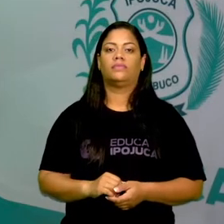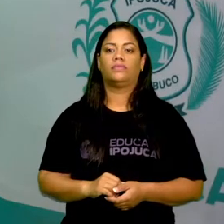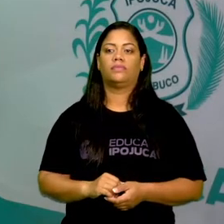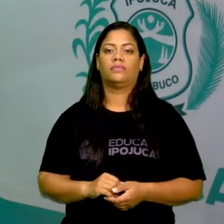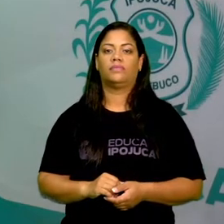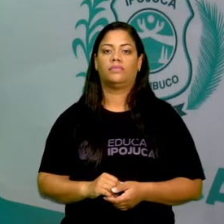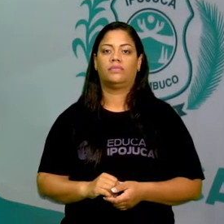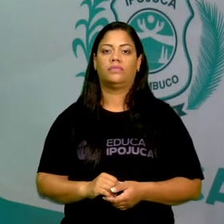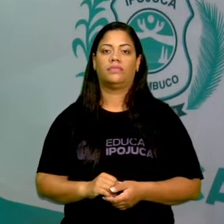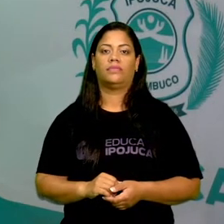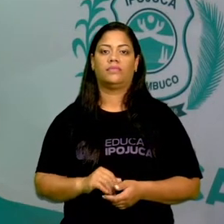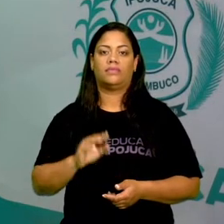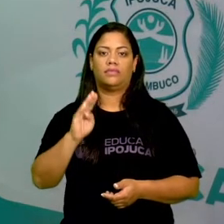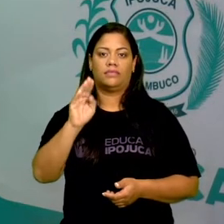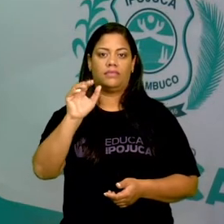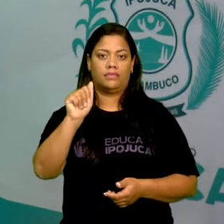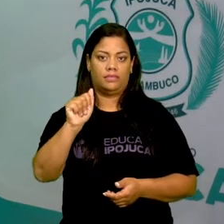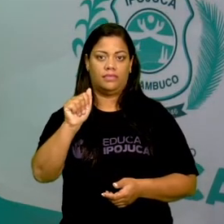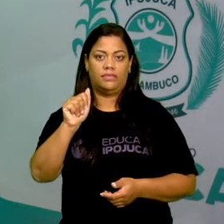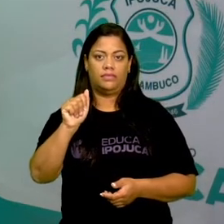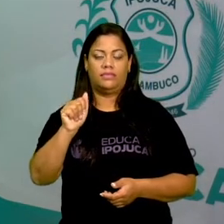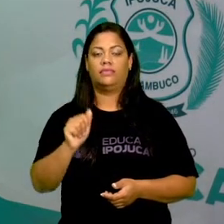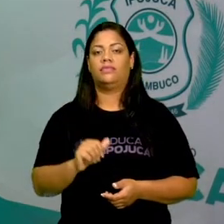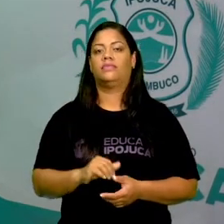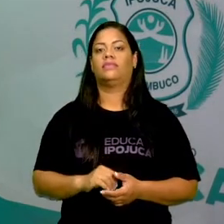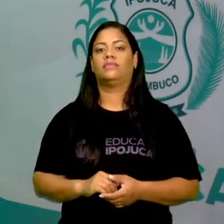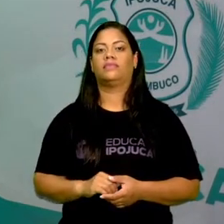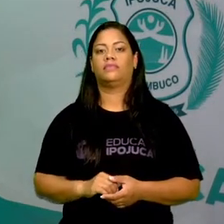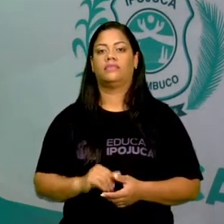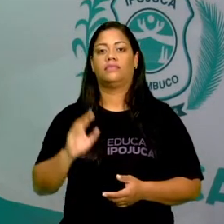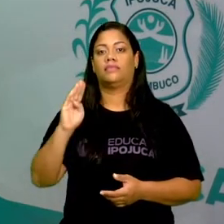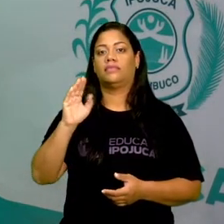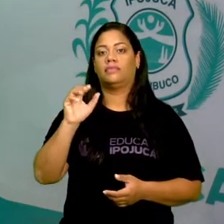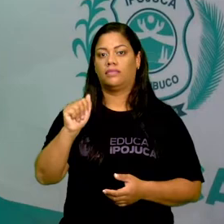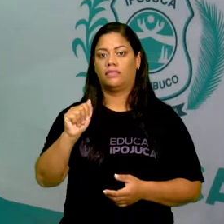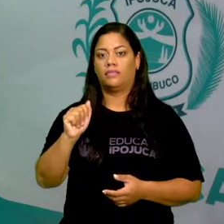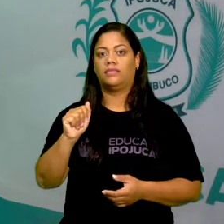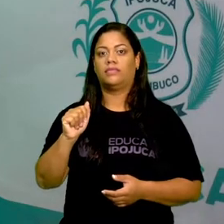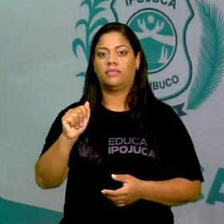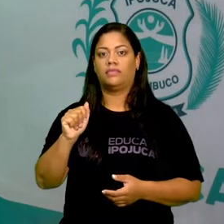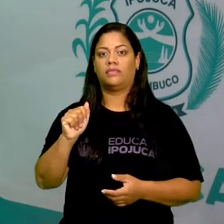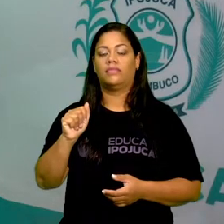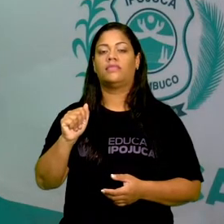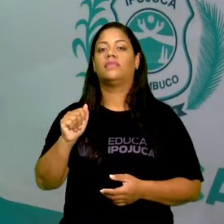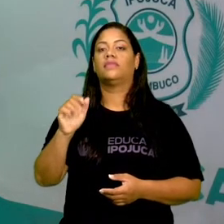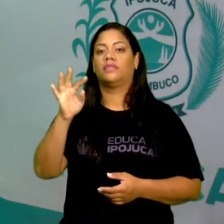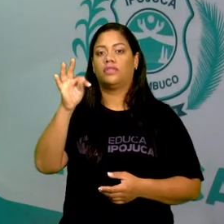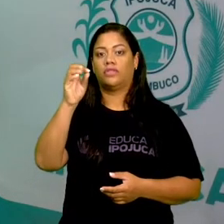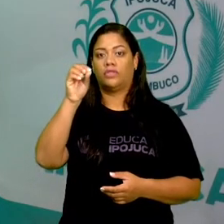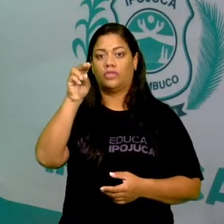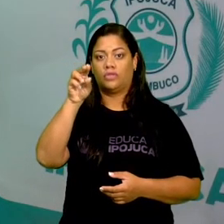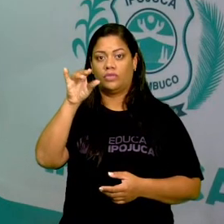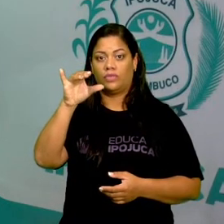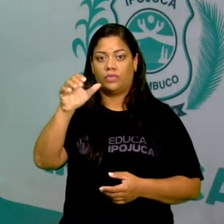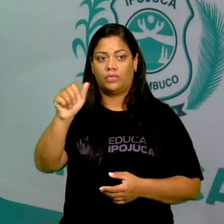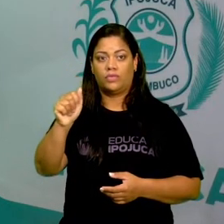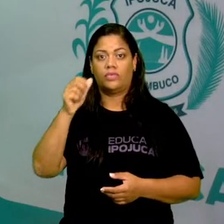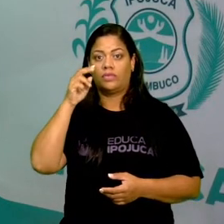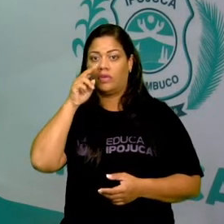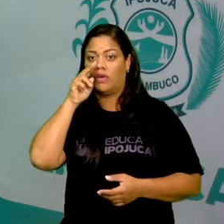na sílaba bá, então, o bá é a sílaba tônica, é a sílaba